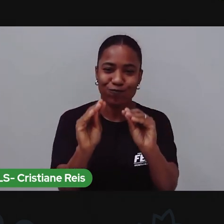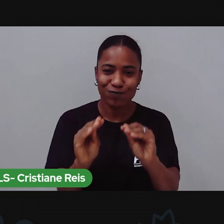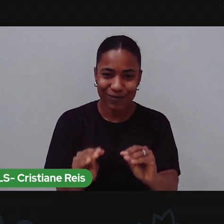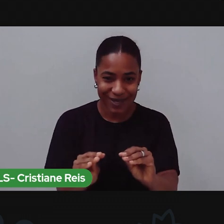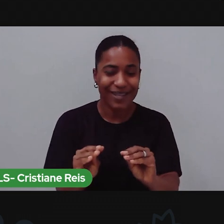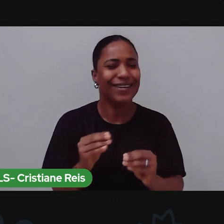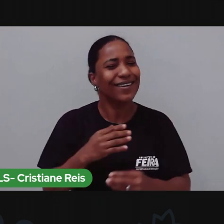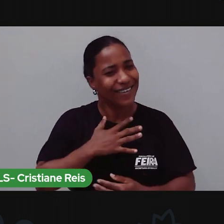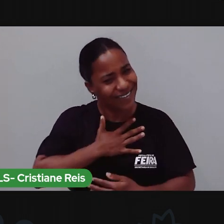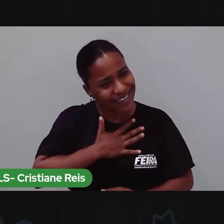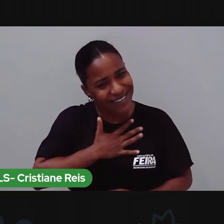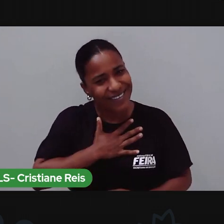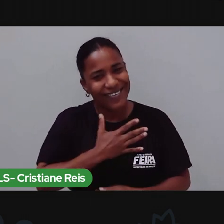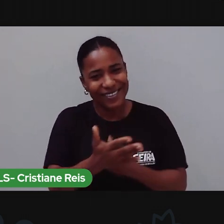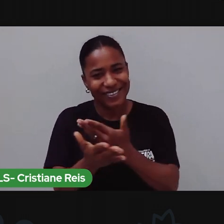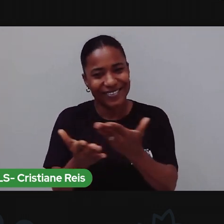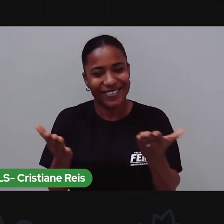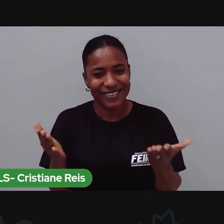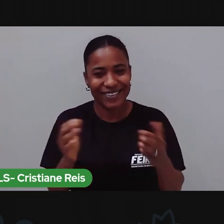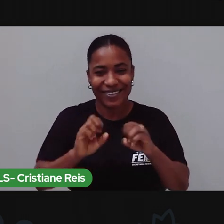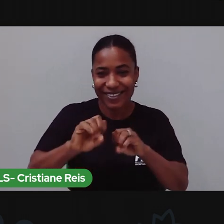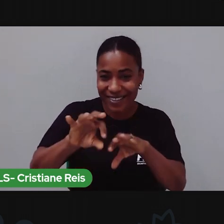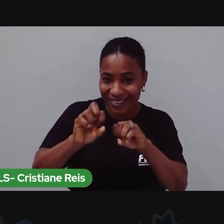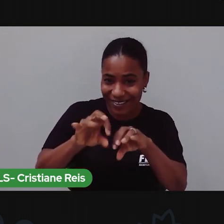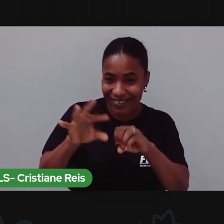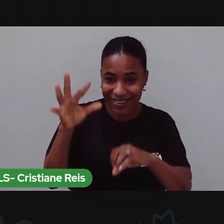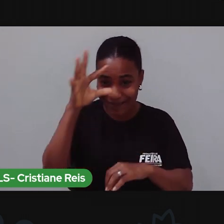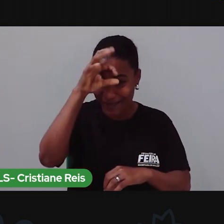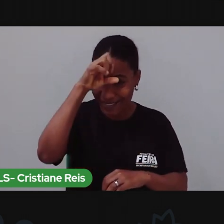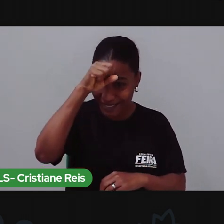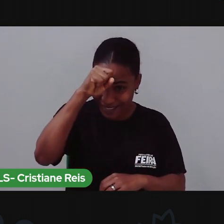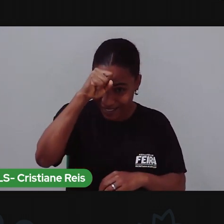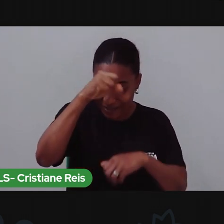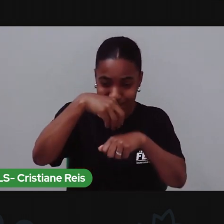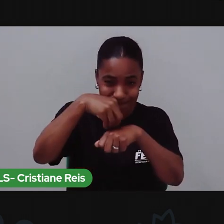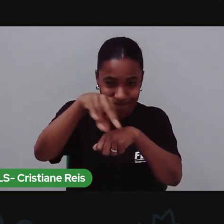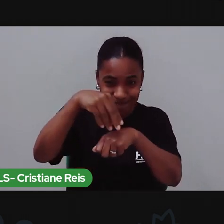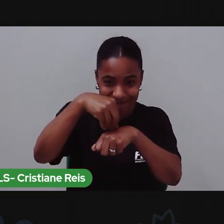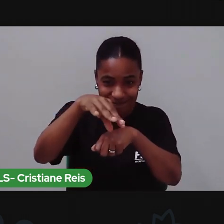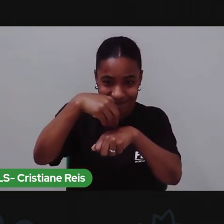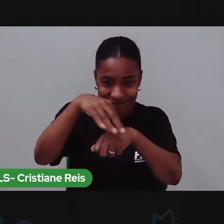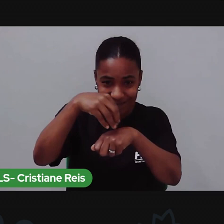dessa aula. Tenha aprendido aqui com as nossas orientações.